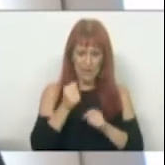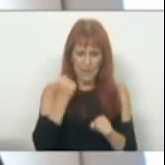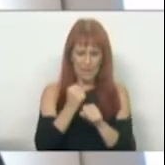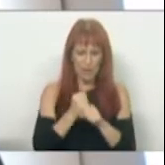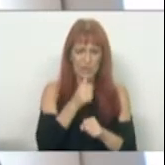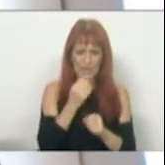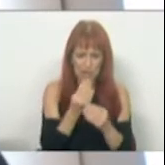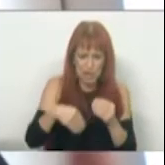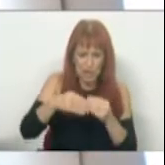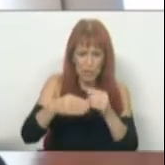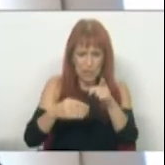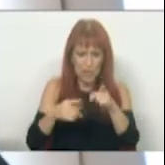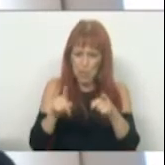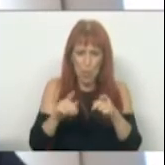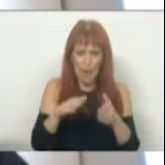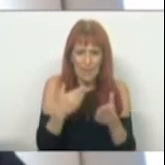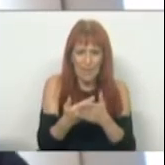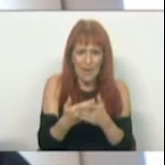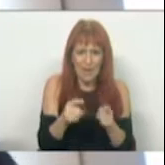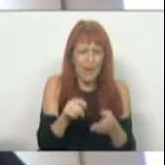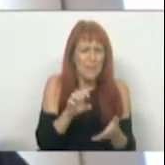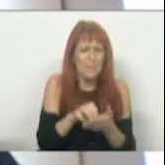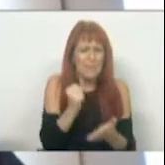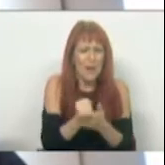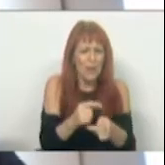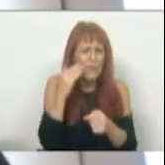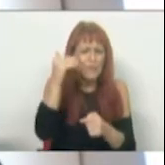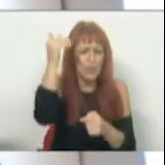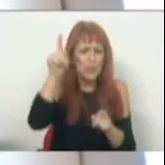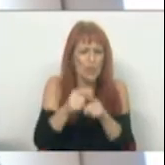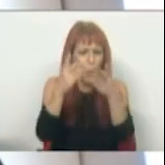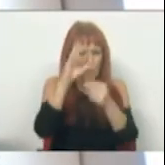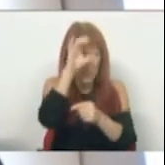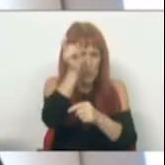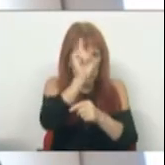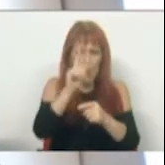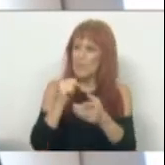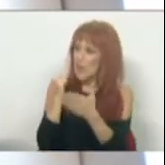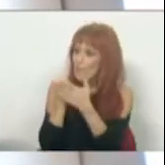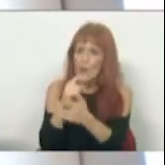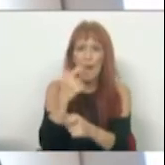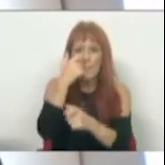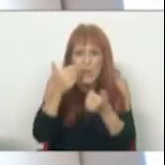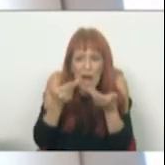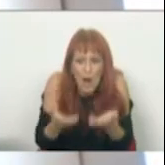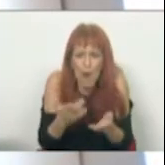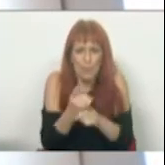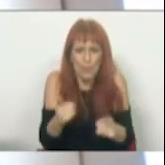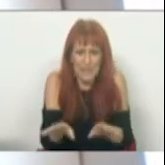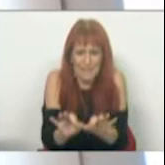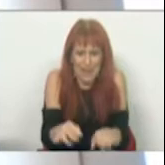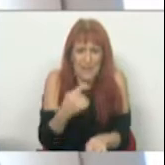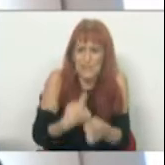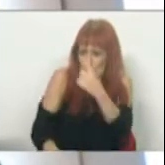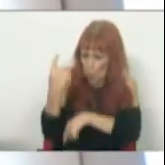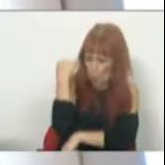medidas extraordinárias que não deixam lastro para o futuro nas contas do Estado, mas para apoiar as pessoas agora, porque, tal como disse